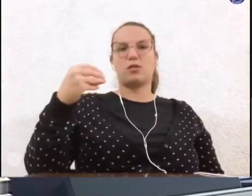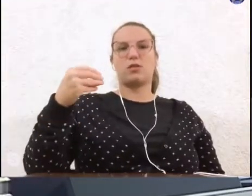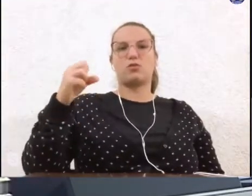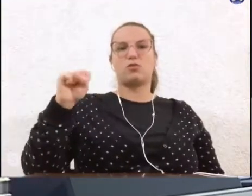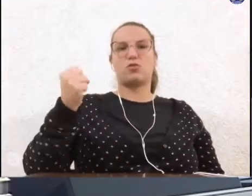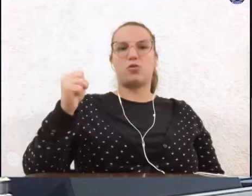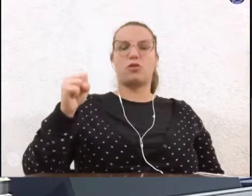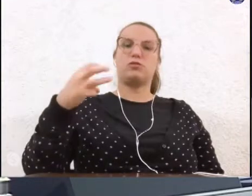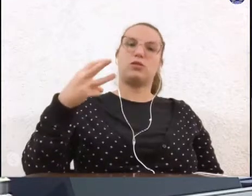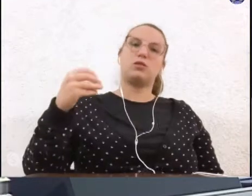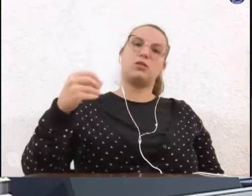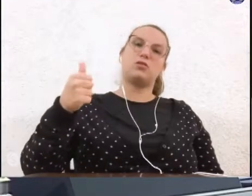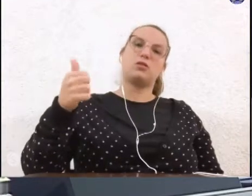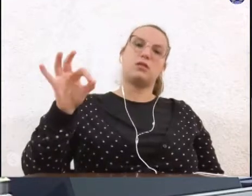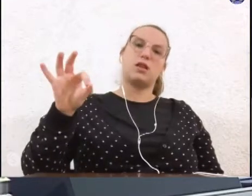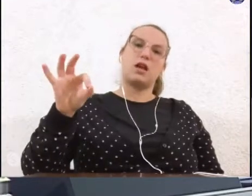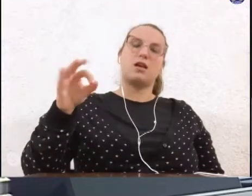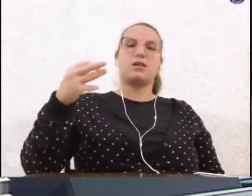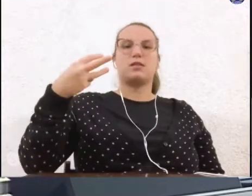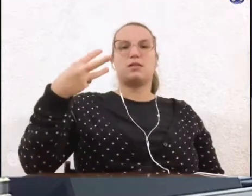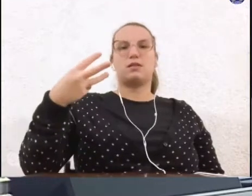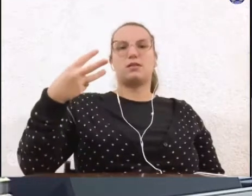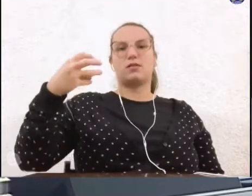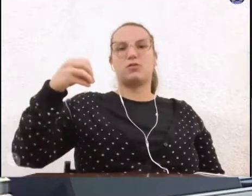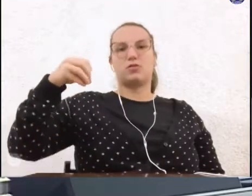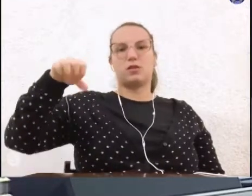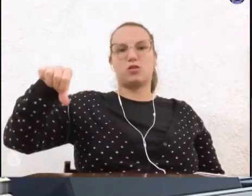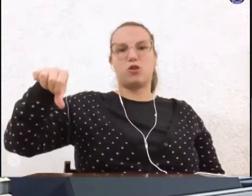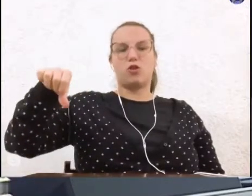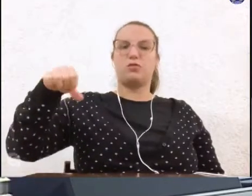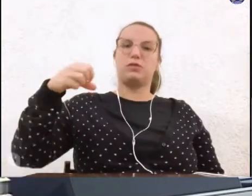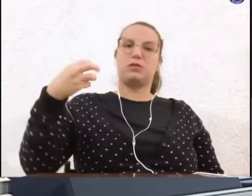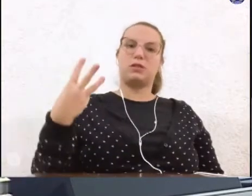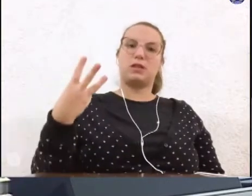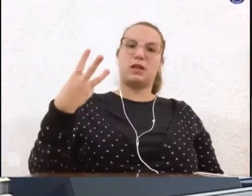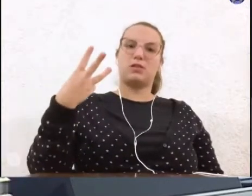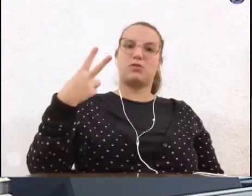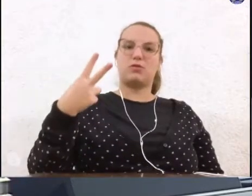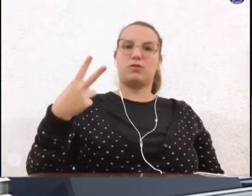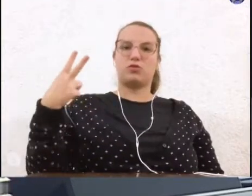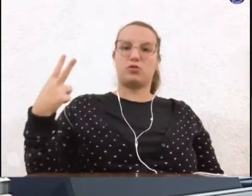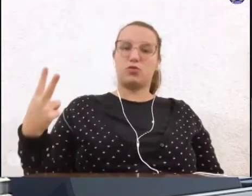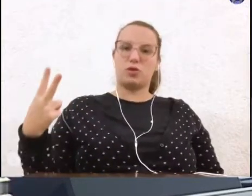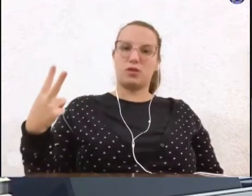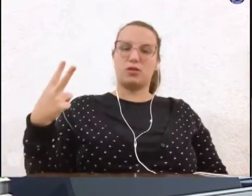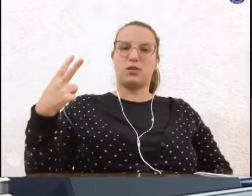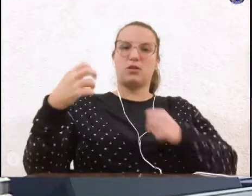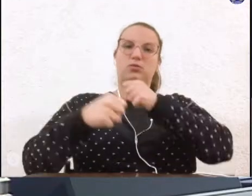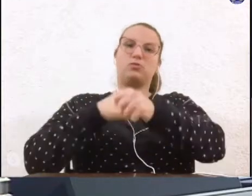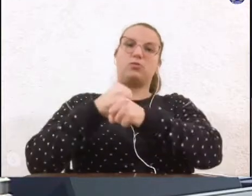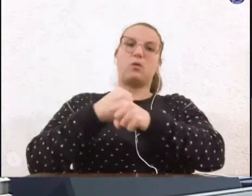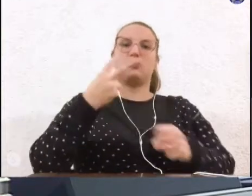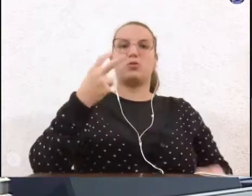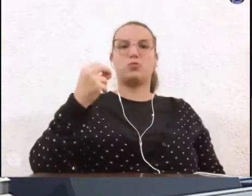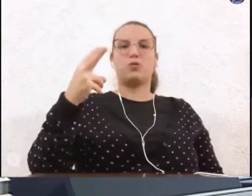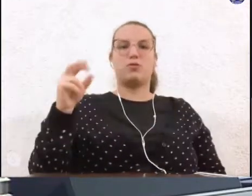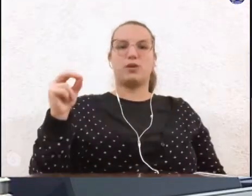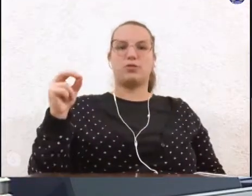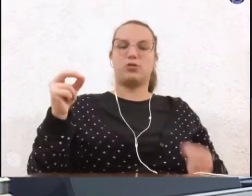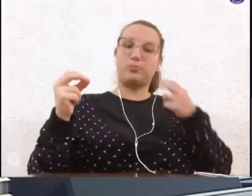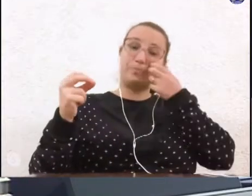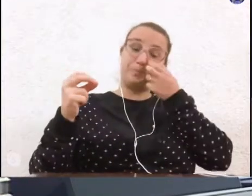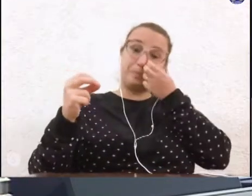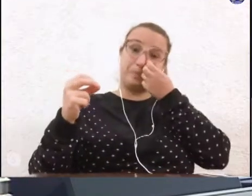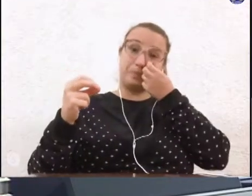310, 309 e 322 de 2020. Do